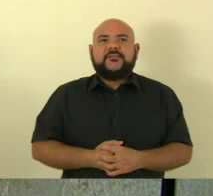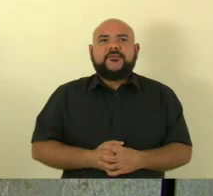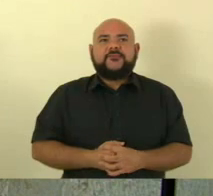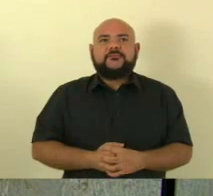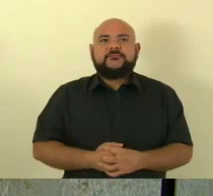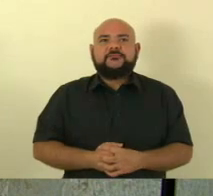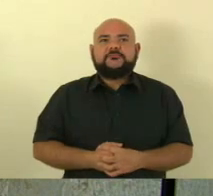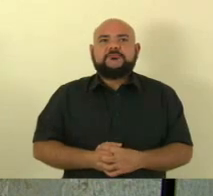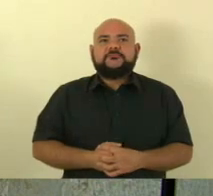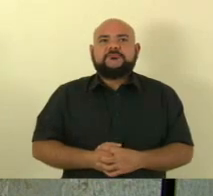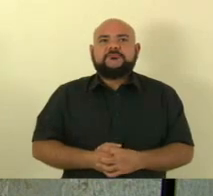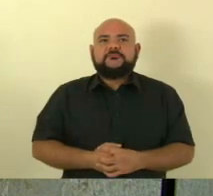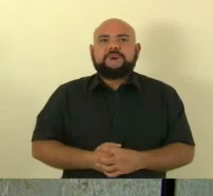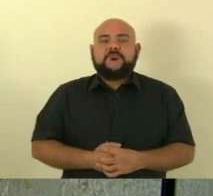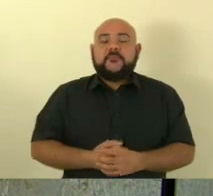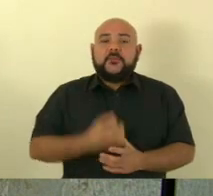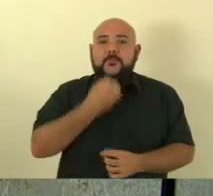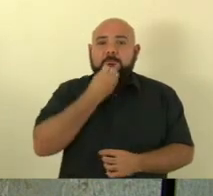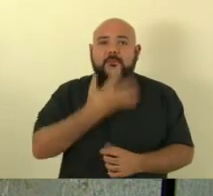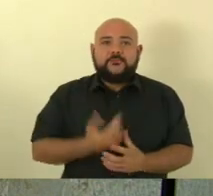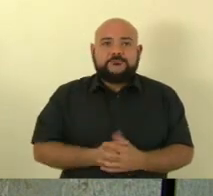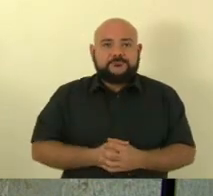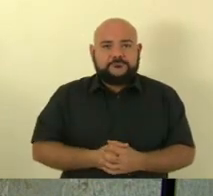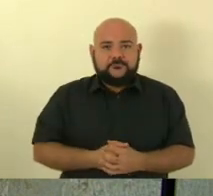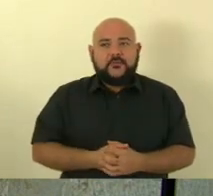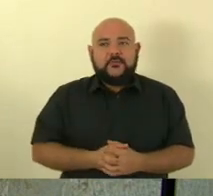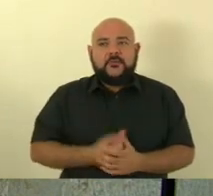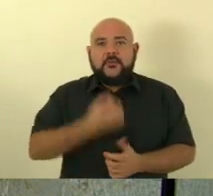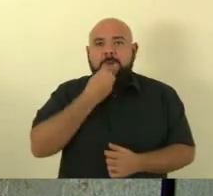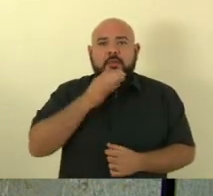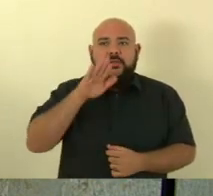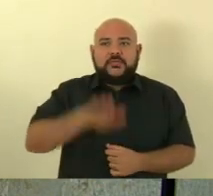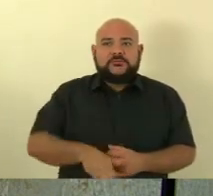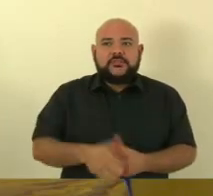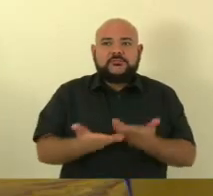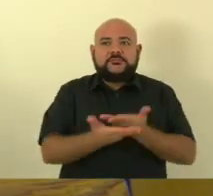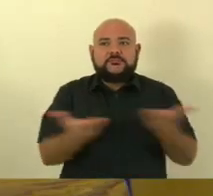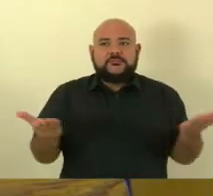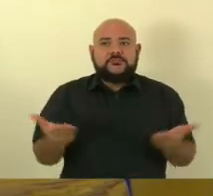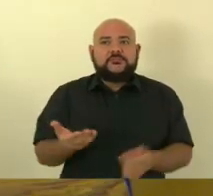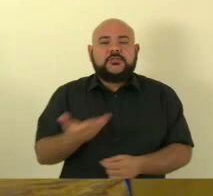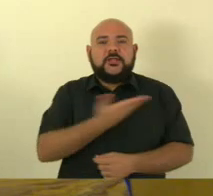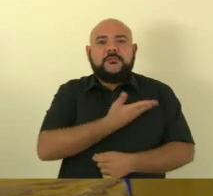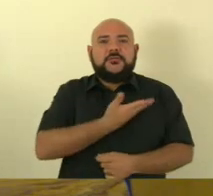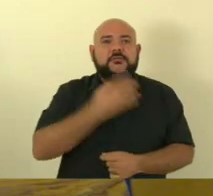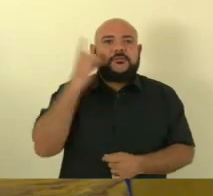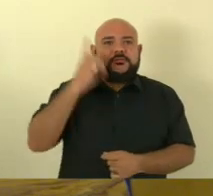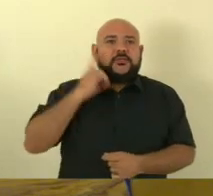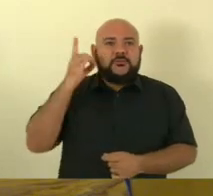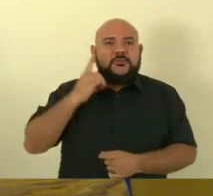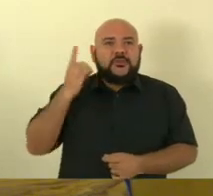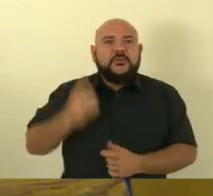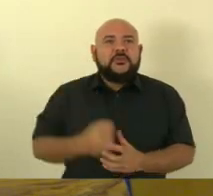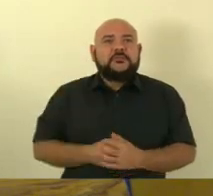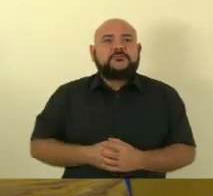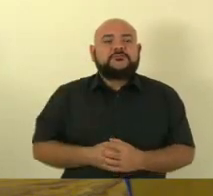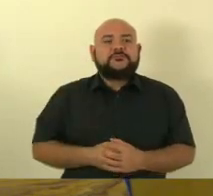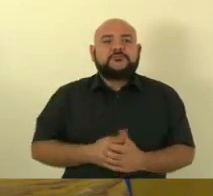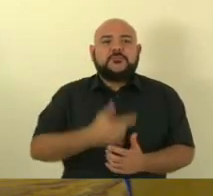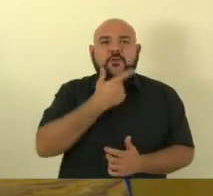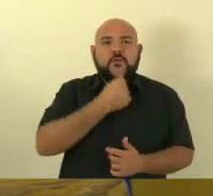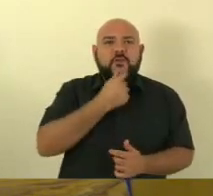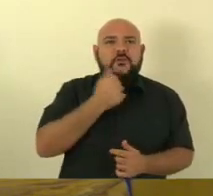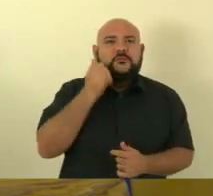bom uma boa tarde a todos colegas deputados excelentíssimos e excelentíssimas senhoras deputadas